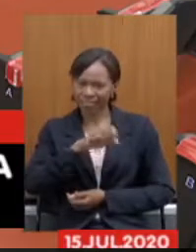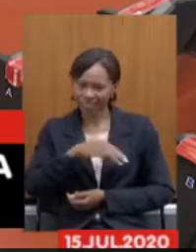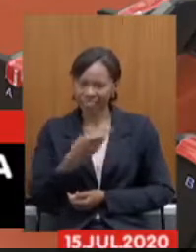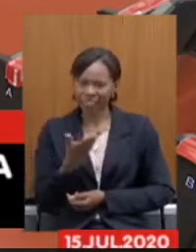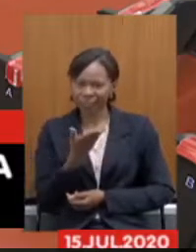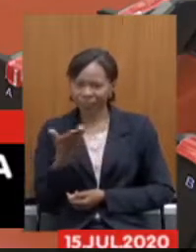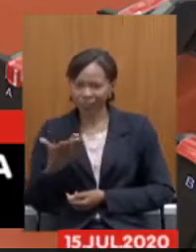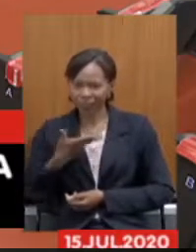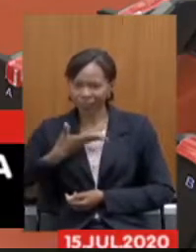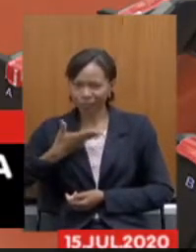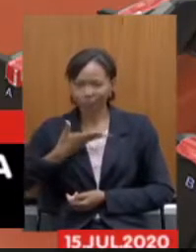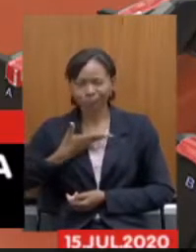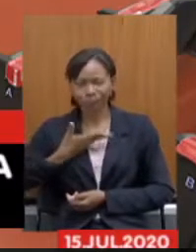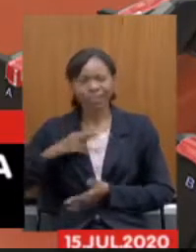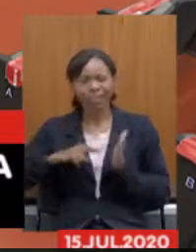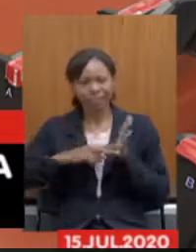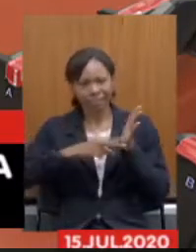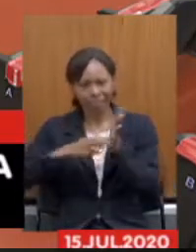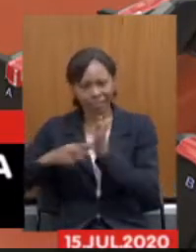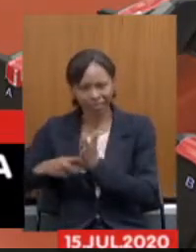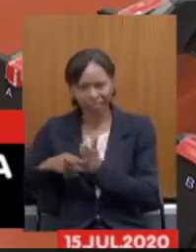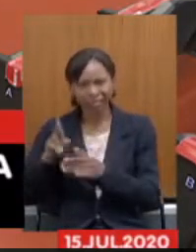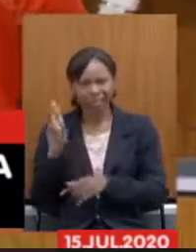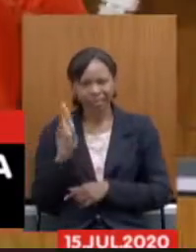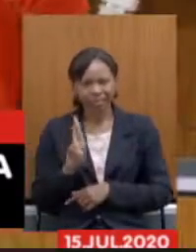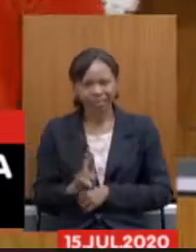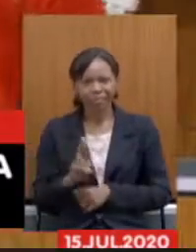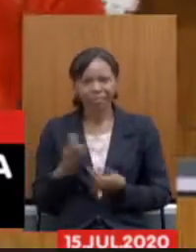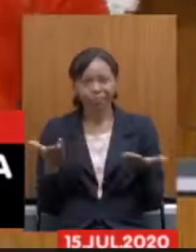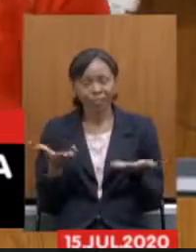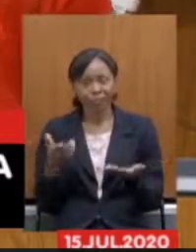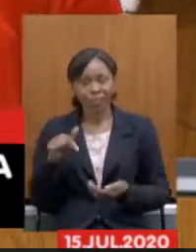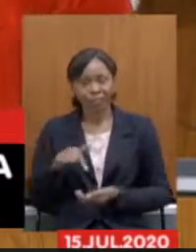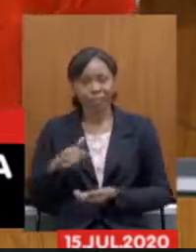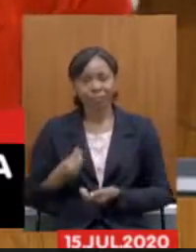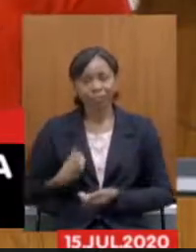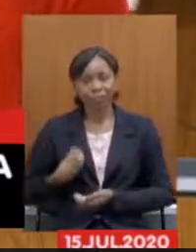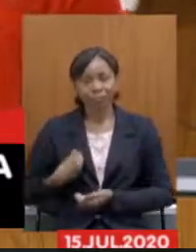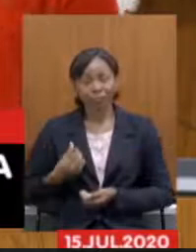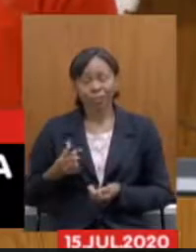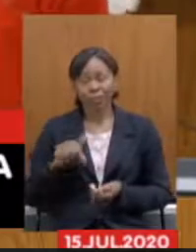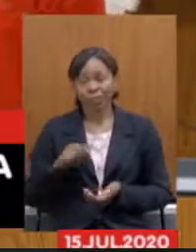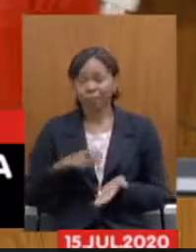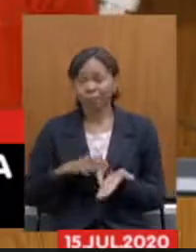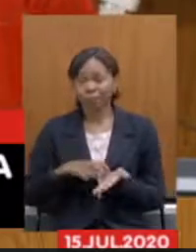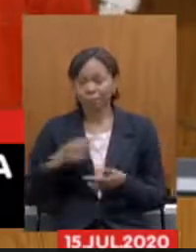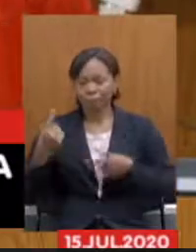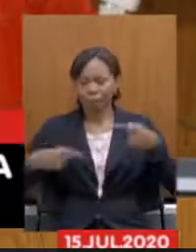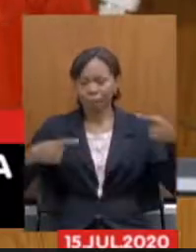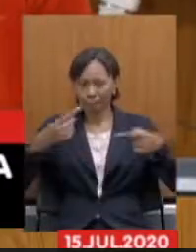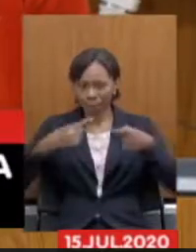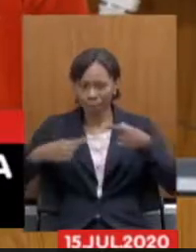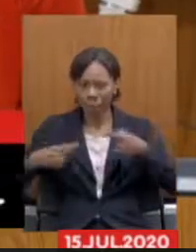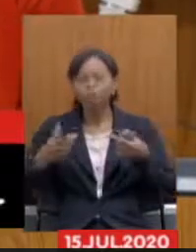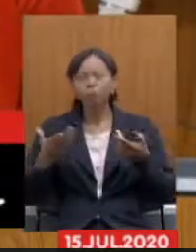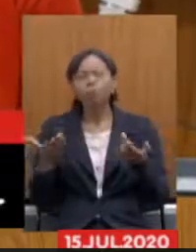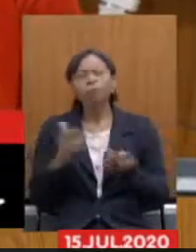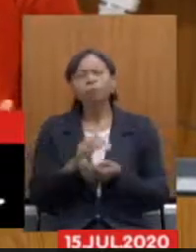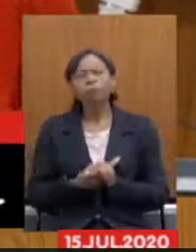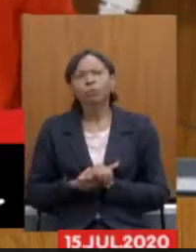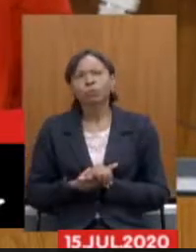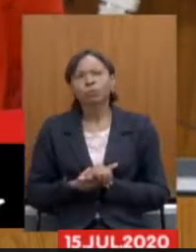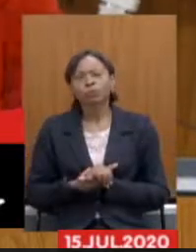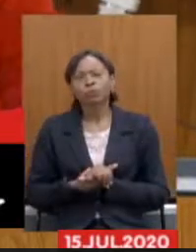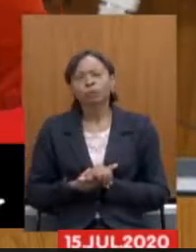meus colegas dirigentes sindicais que estão aqui participaram dessa manhã de debates presidente eu